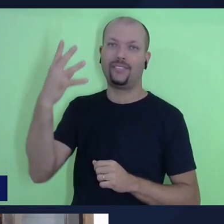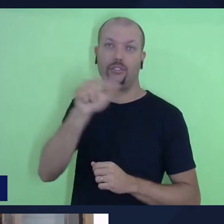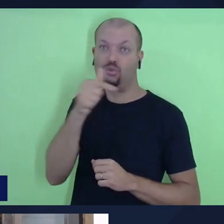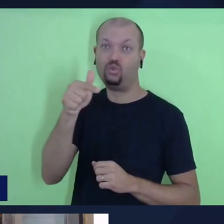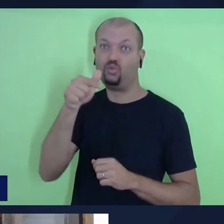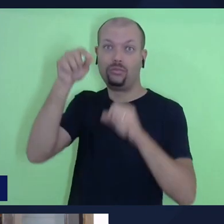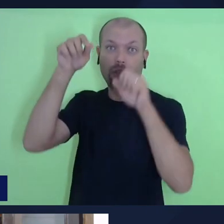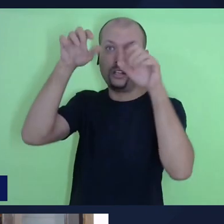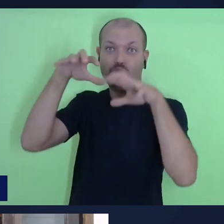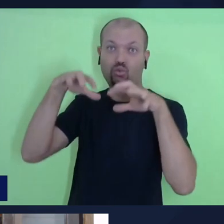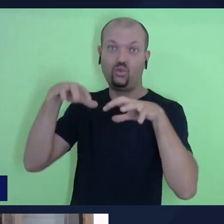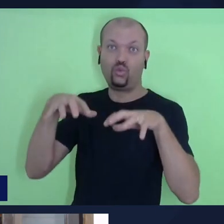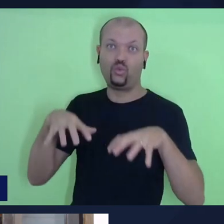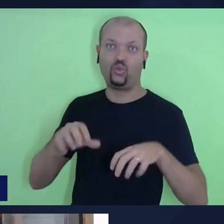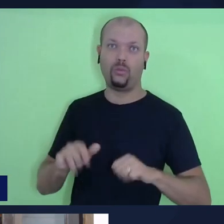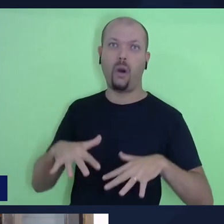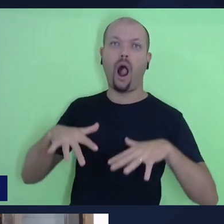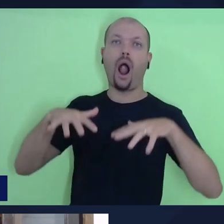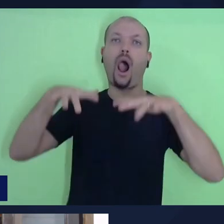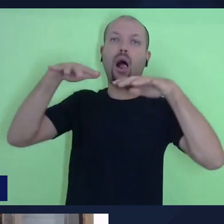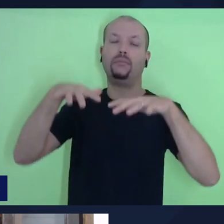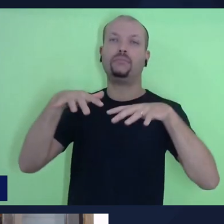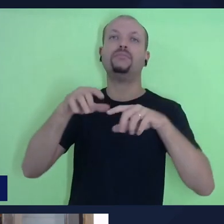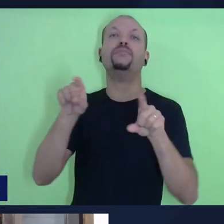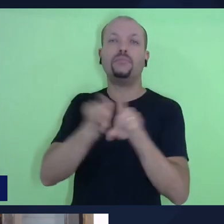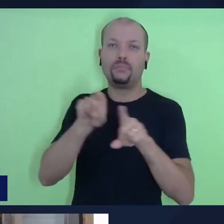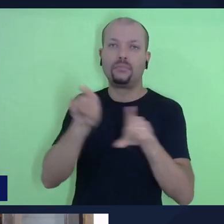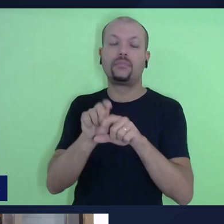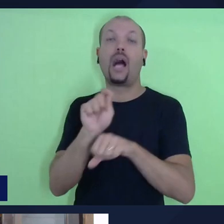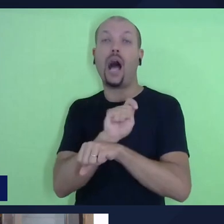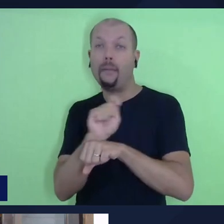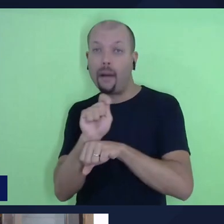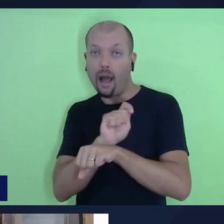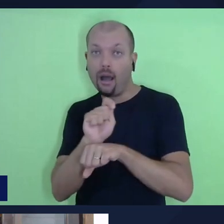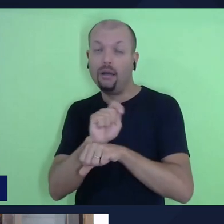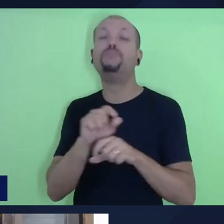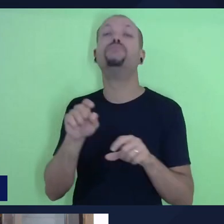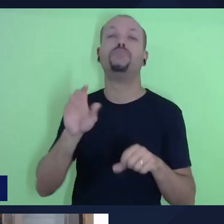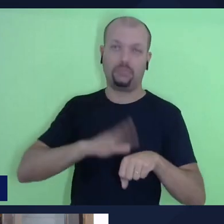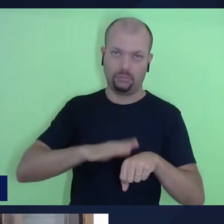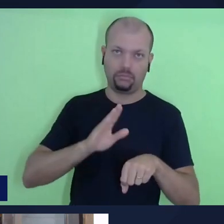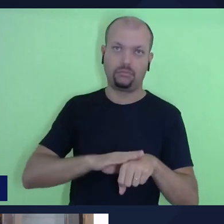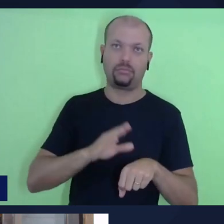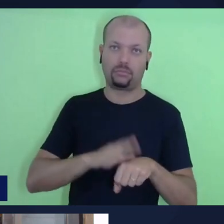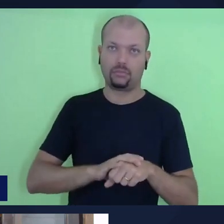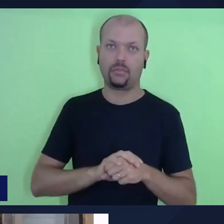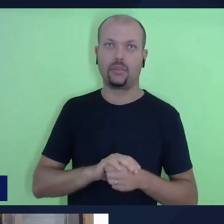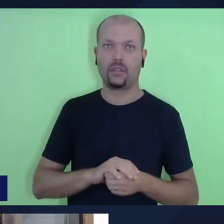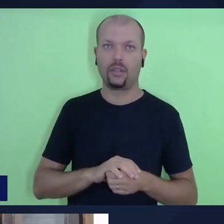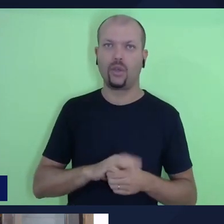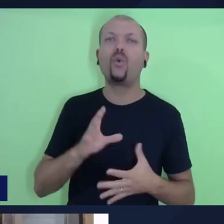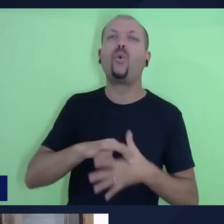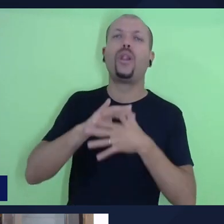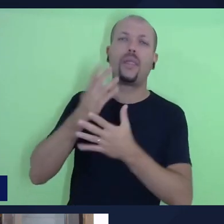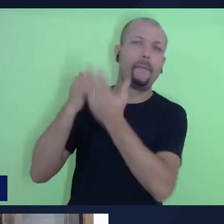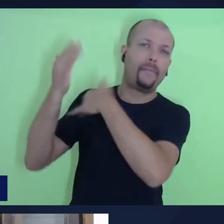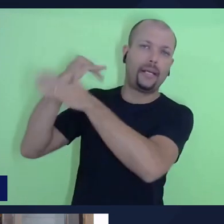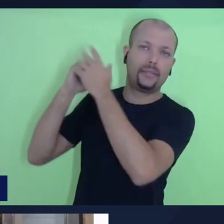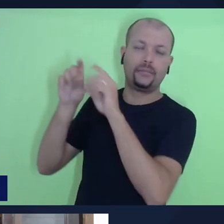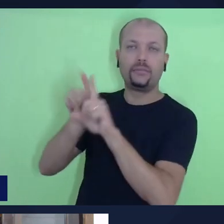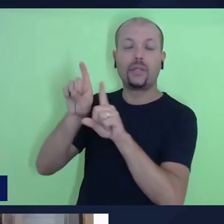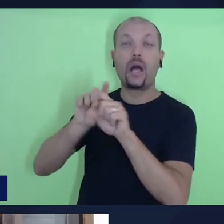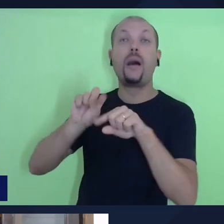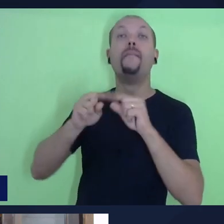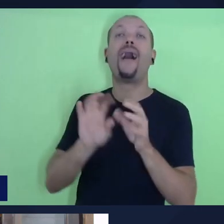Deus faz aliança com Abraão em Gênesis 15. Deus faz alianças com os patriarcas, mas a aliança que é